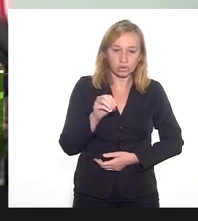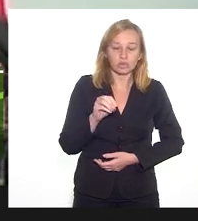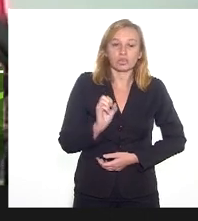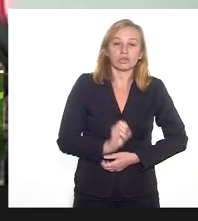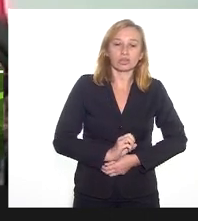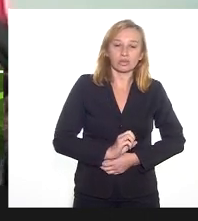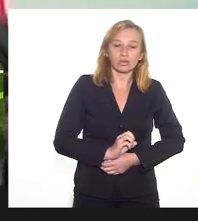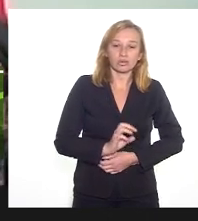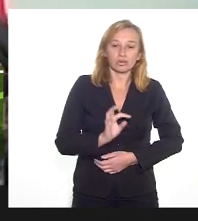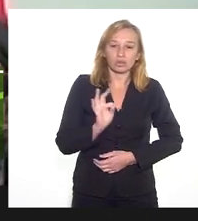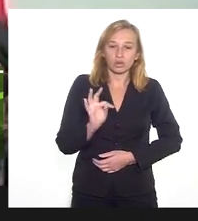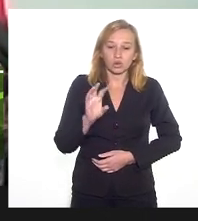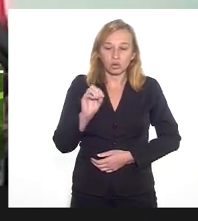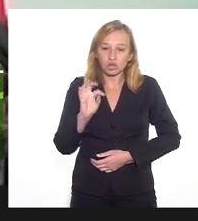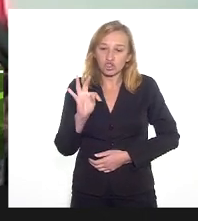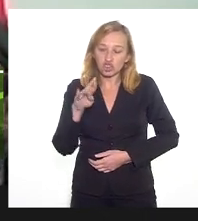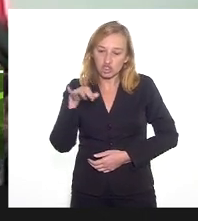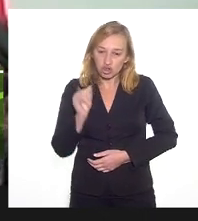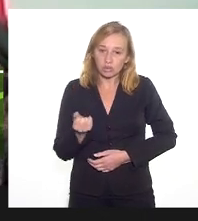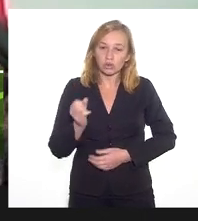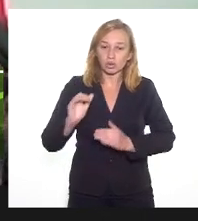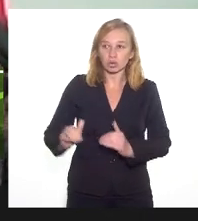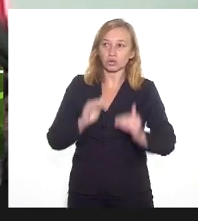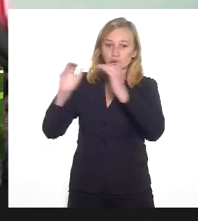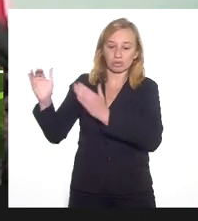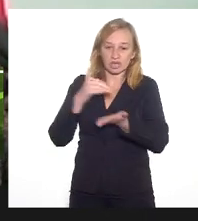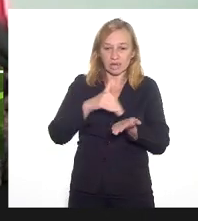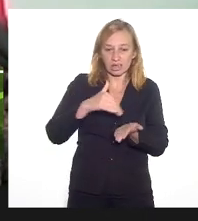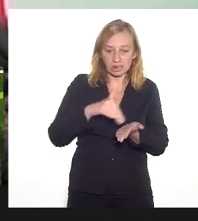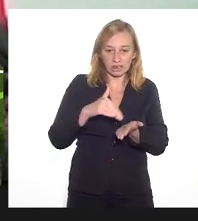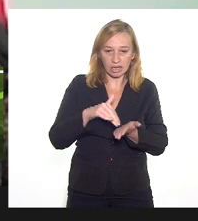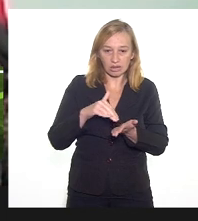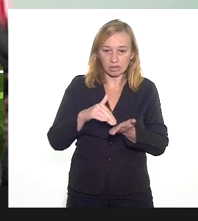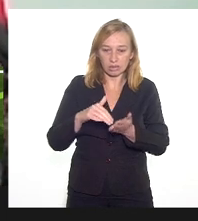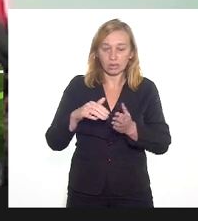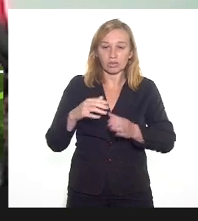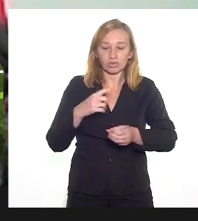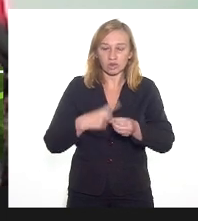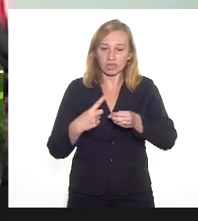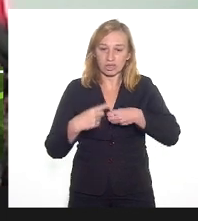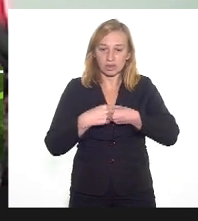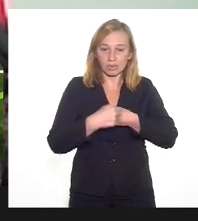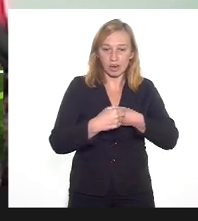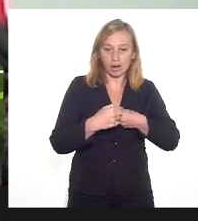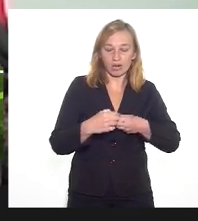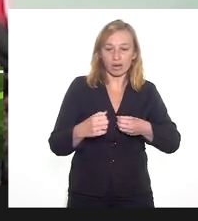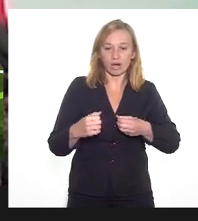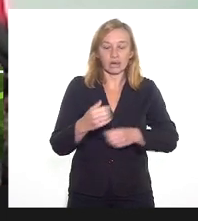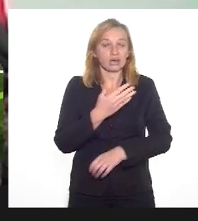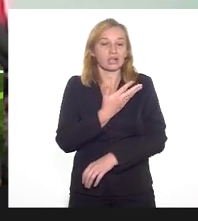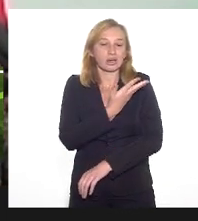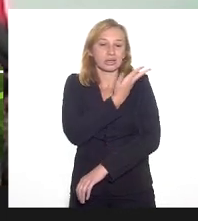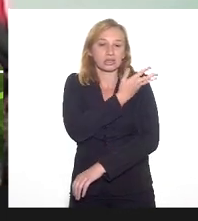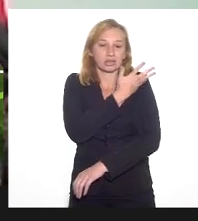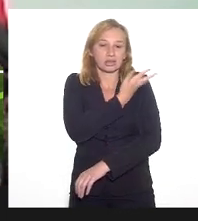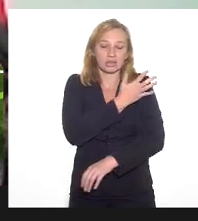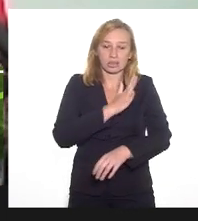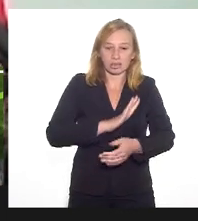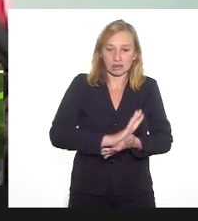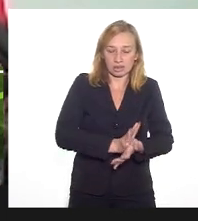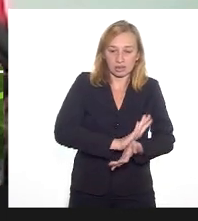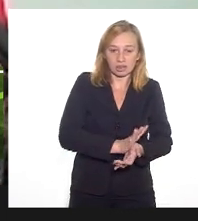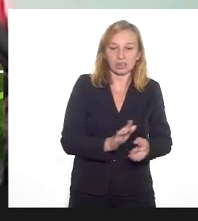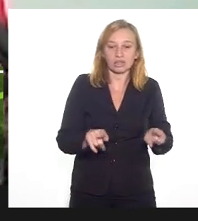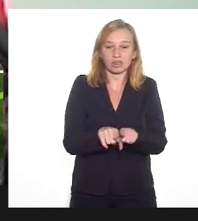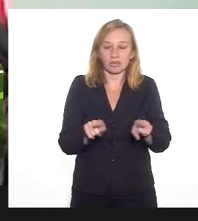Totinho, subsecretário municipal de Igualdade Racial e Direitos Humanos de Campos do Goitacazes e